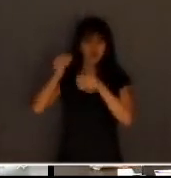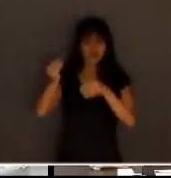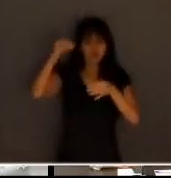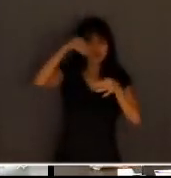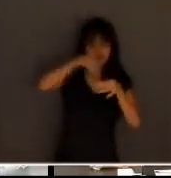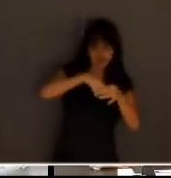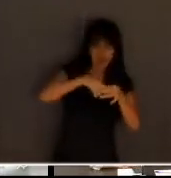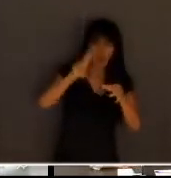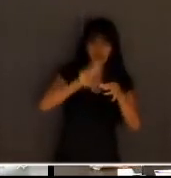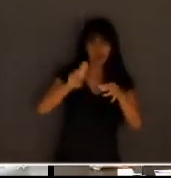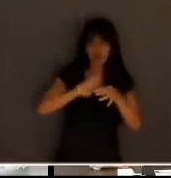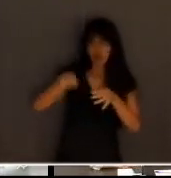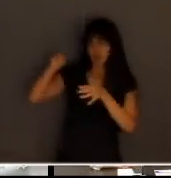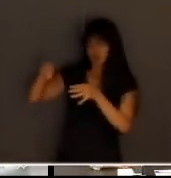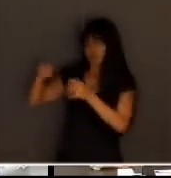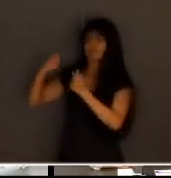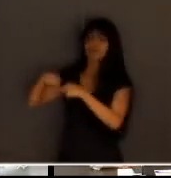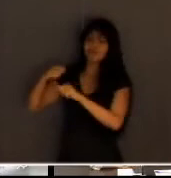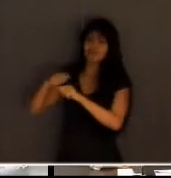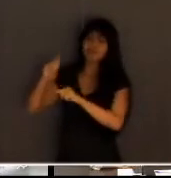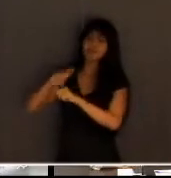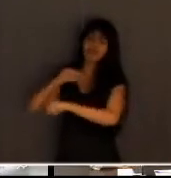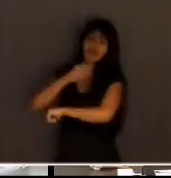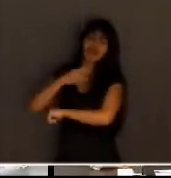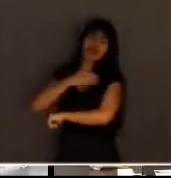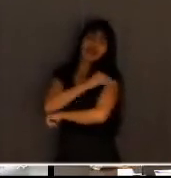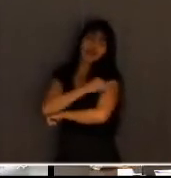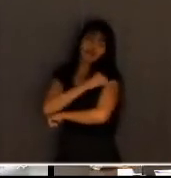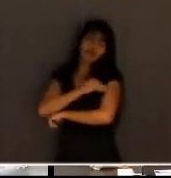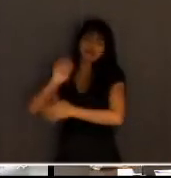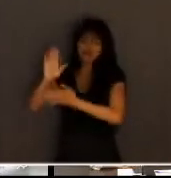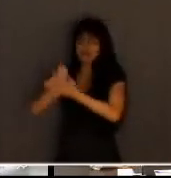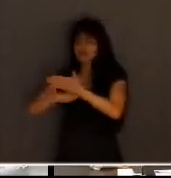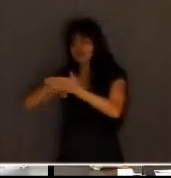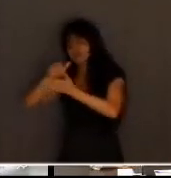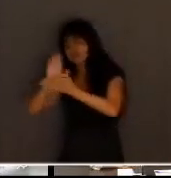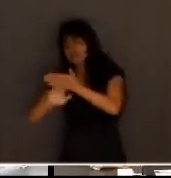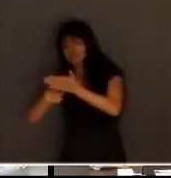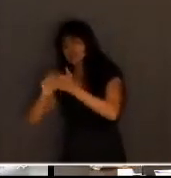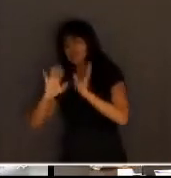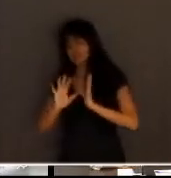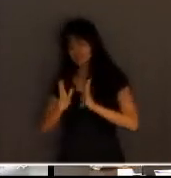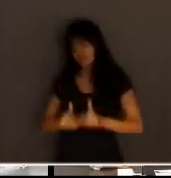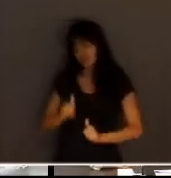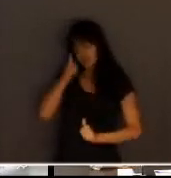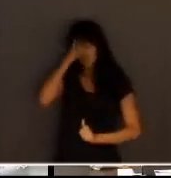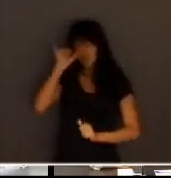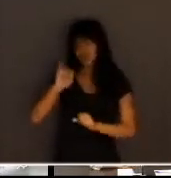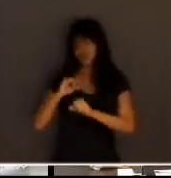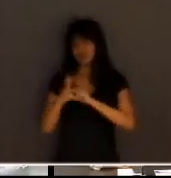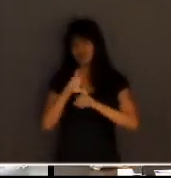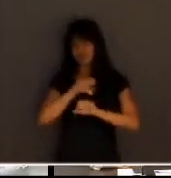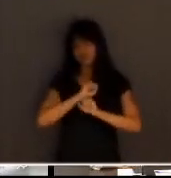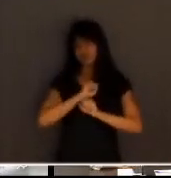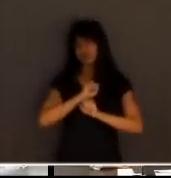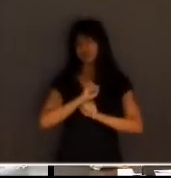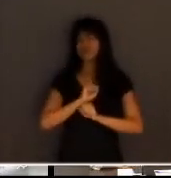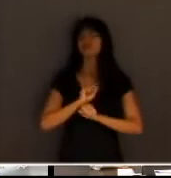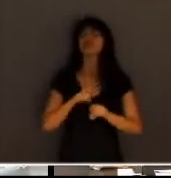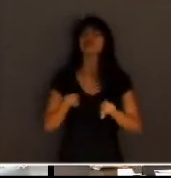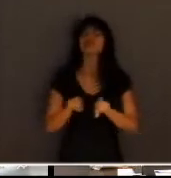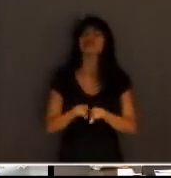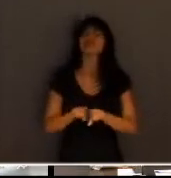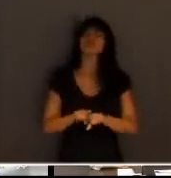seja passado então o álcool gel para minimizar aí a possibilidade de contaminação. Propus também ao juiz